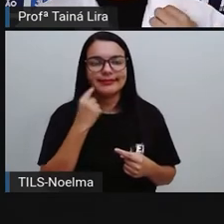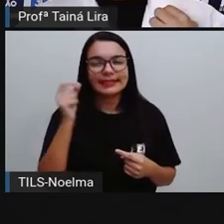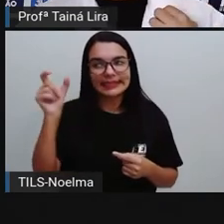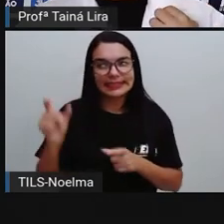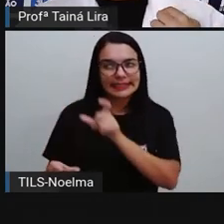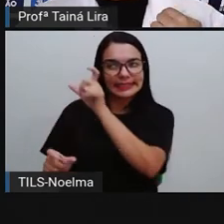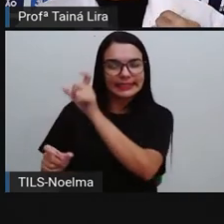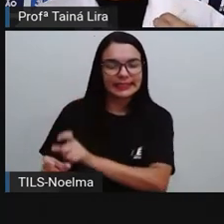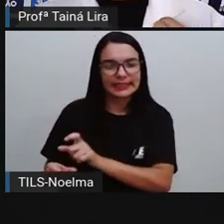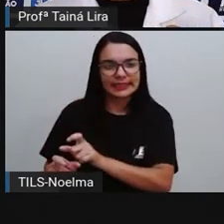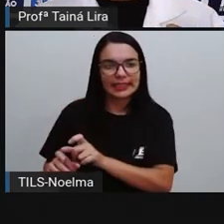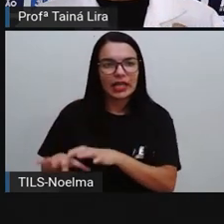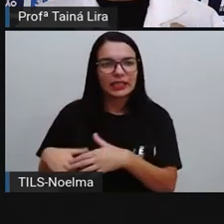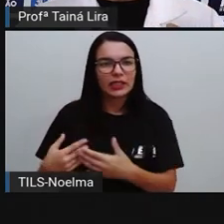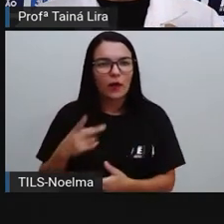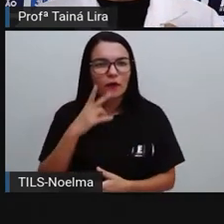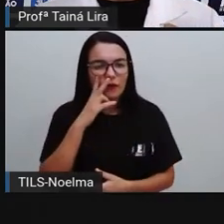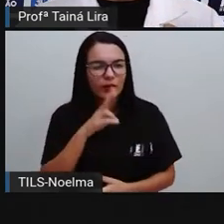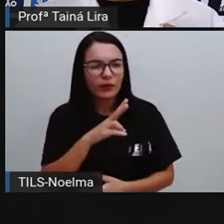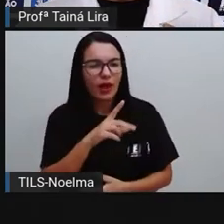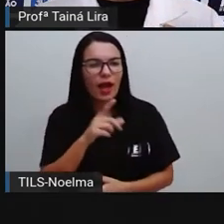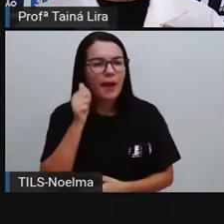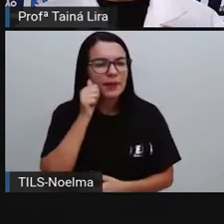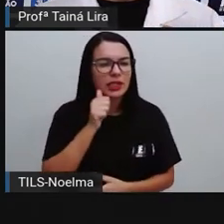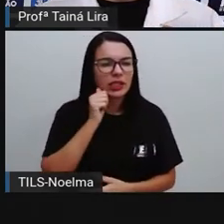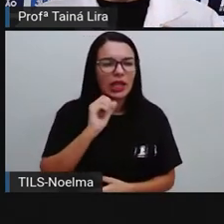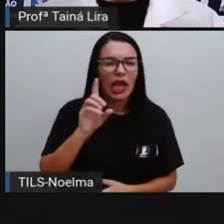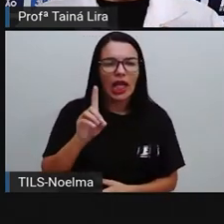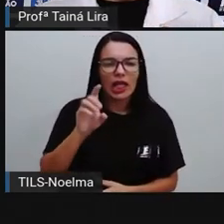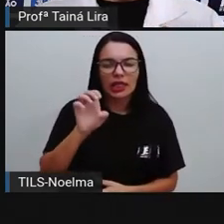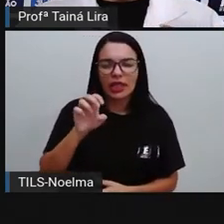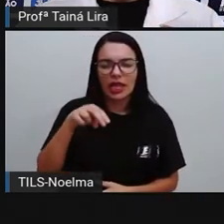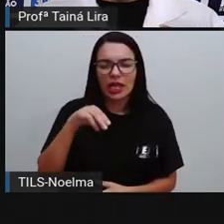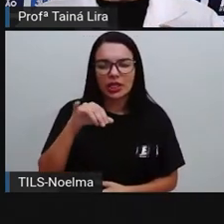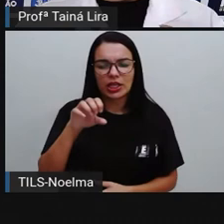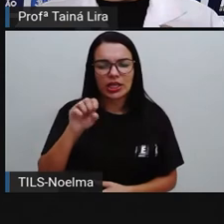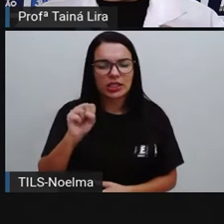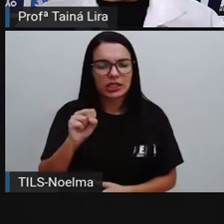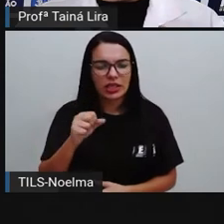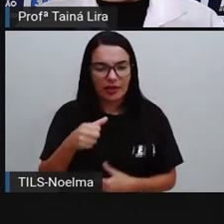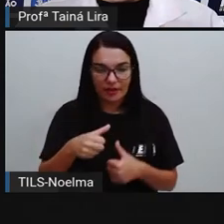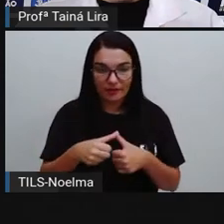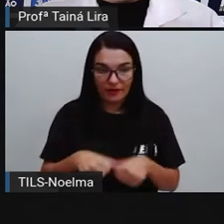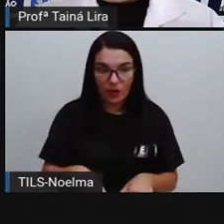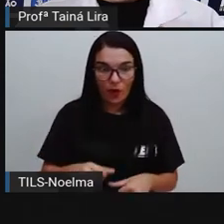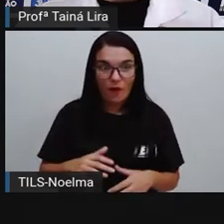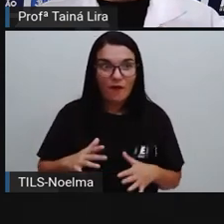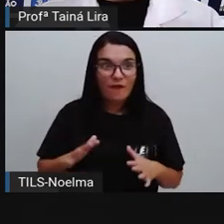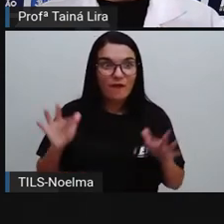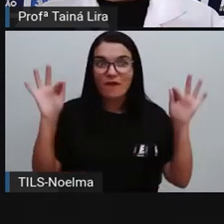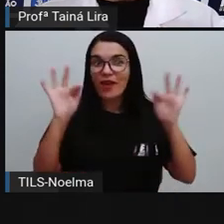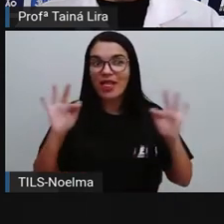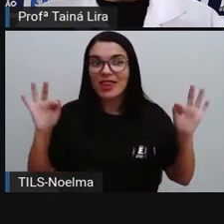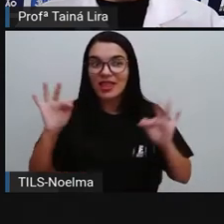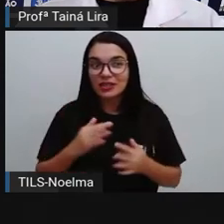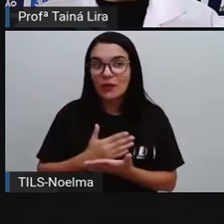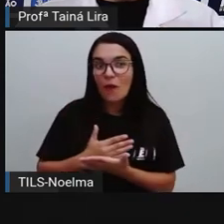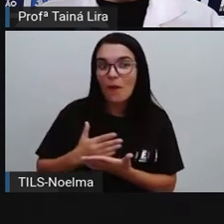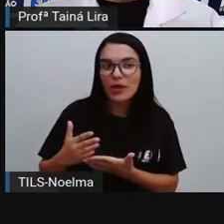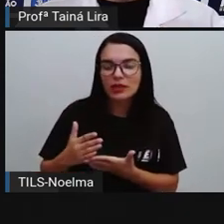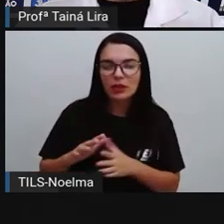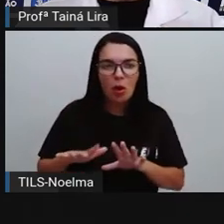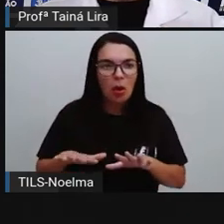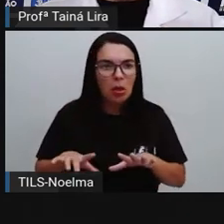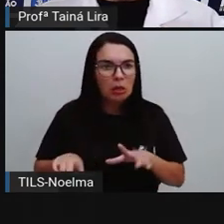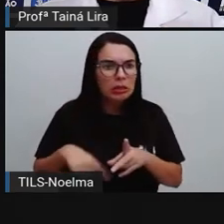Denise, no início, ela tava feliz. Depois, ela começa a ficar surpresa. Ela não entende, ó, por que é que Mônica